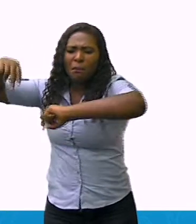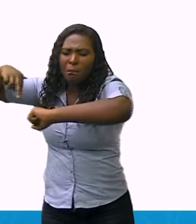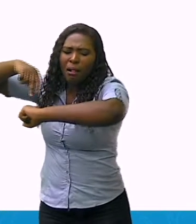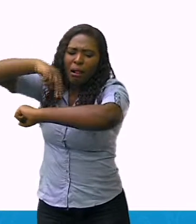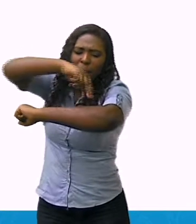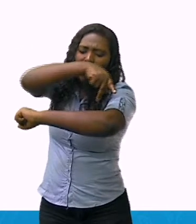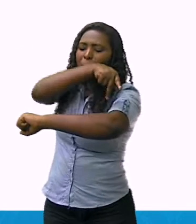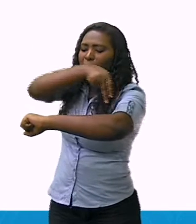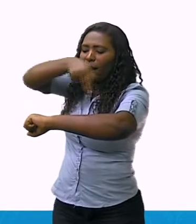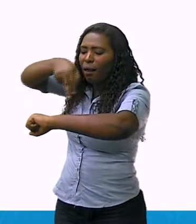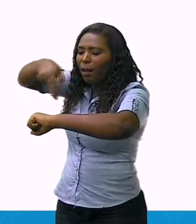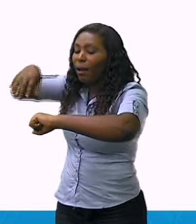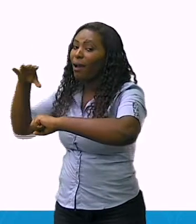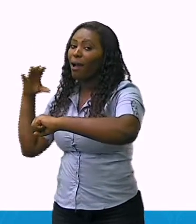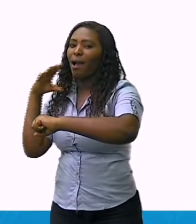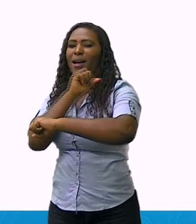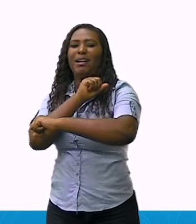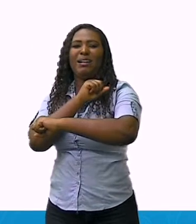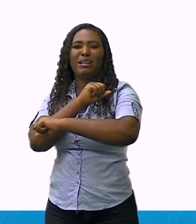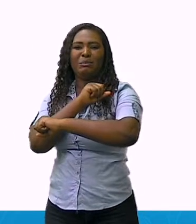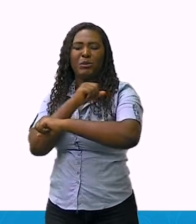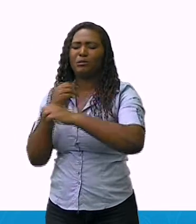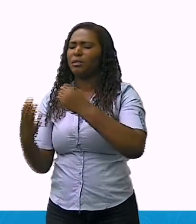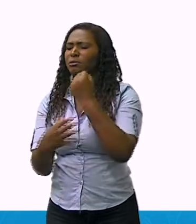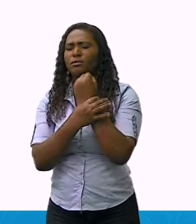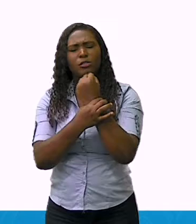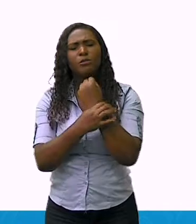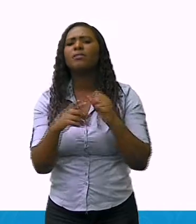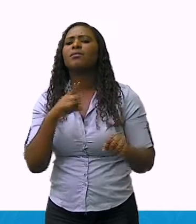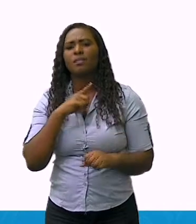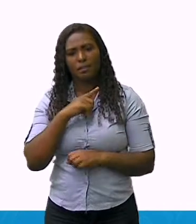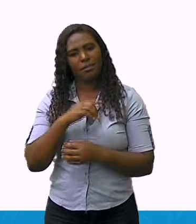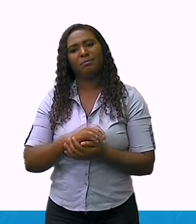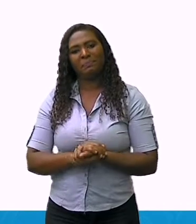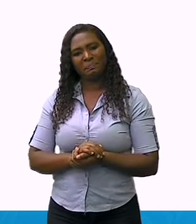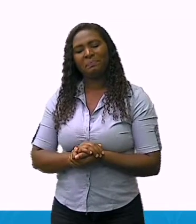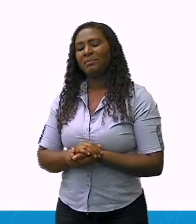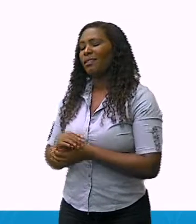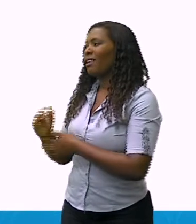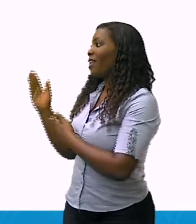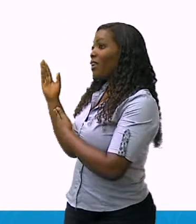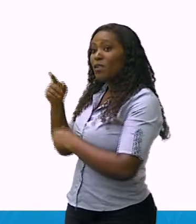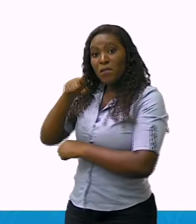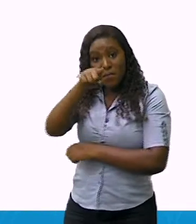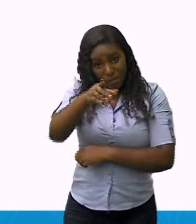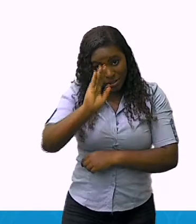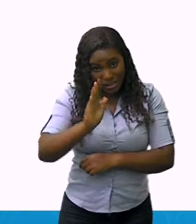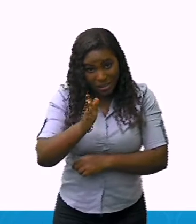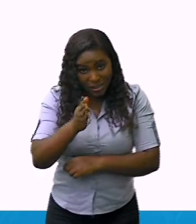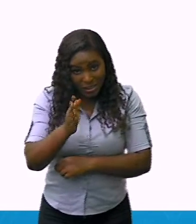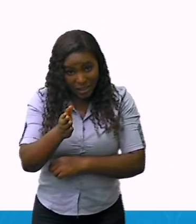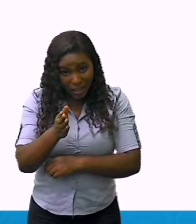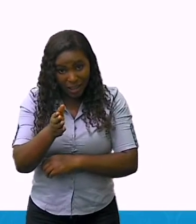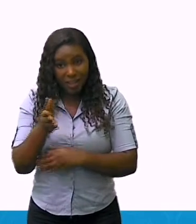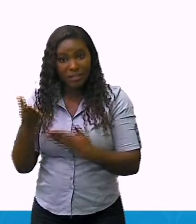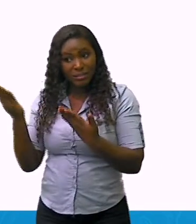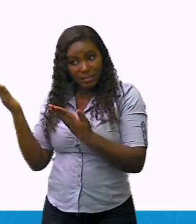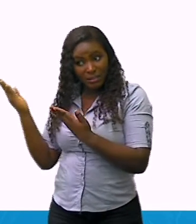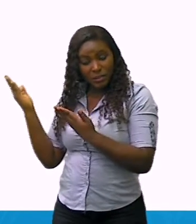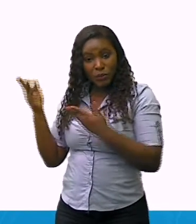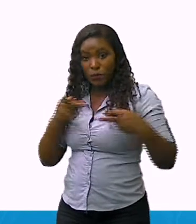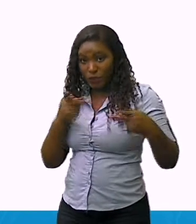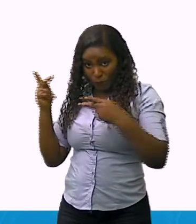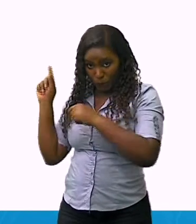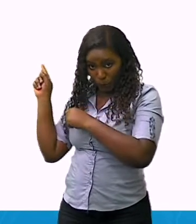E você, já passou por esta área? Já parou para pensar que estes elementos compõem a